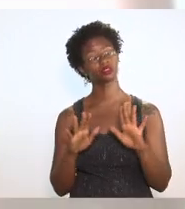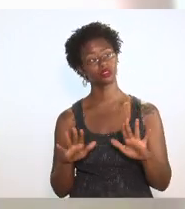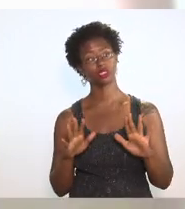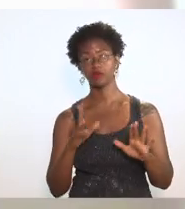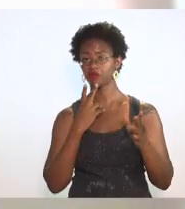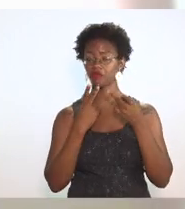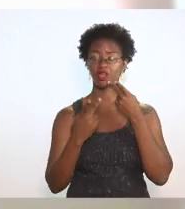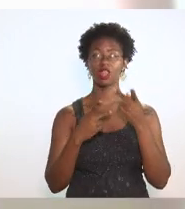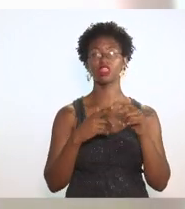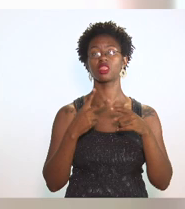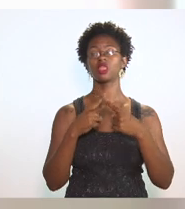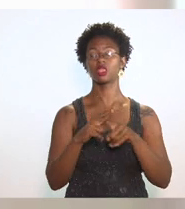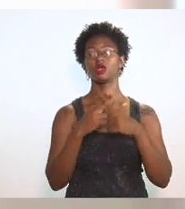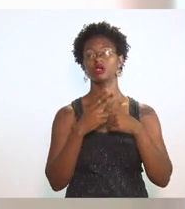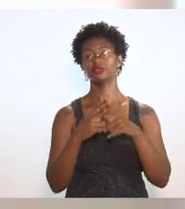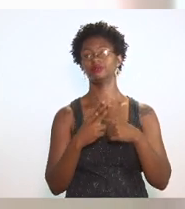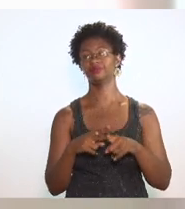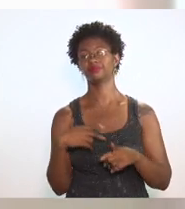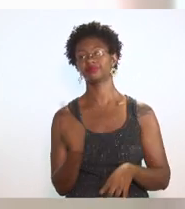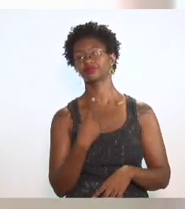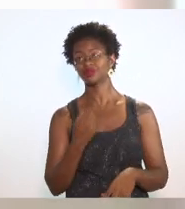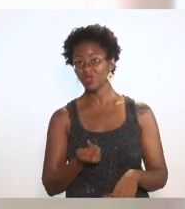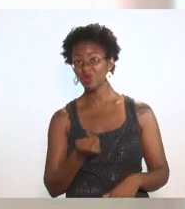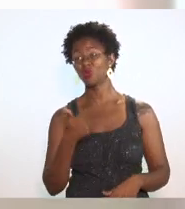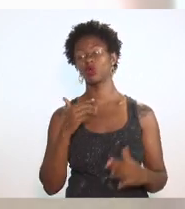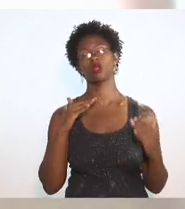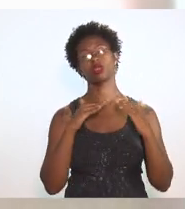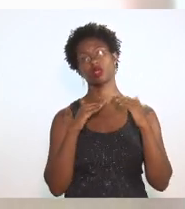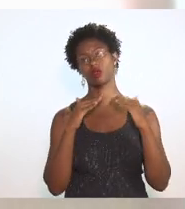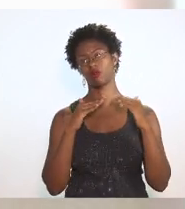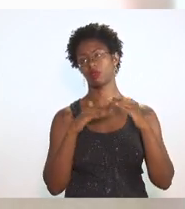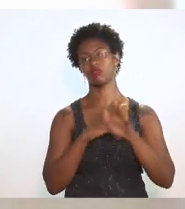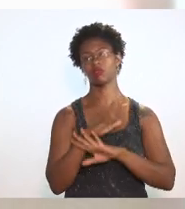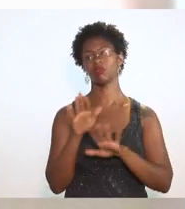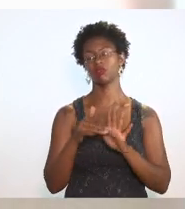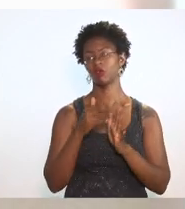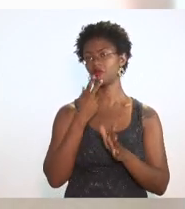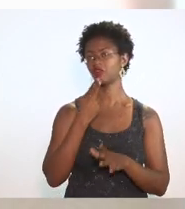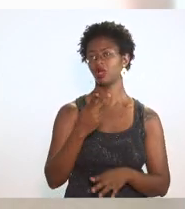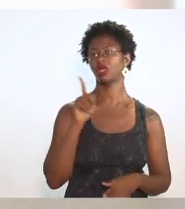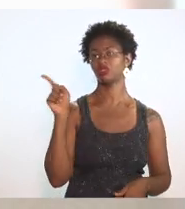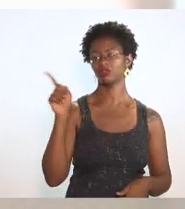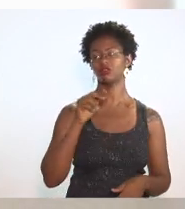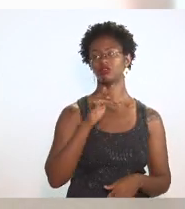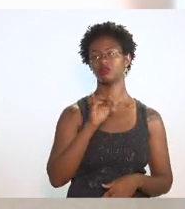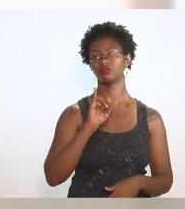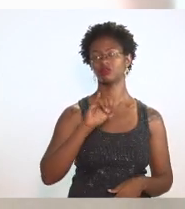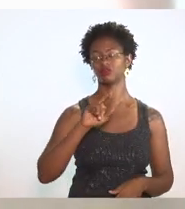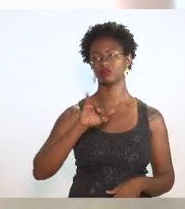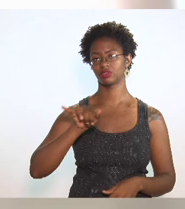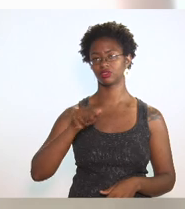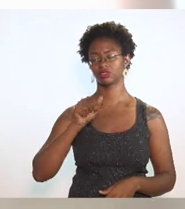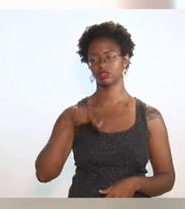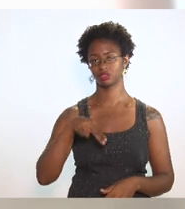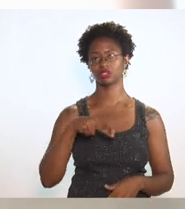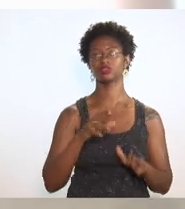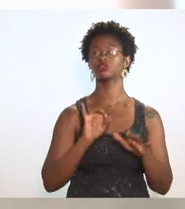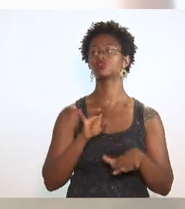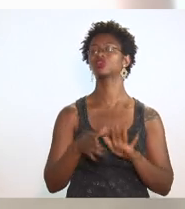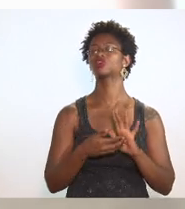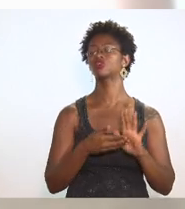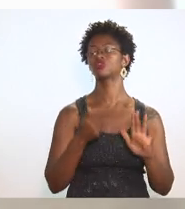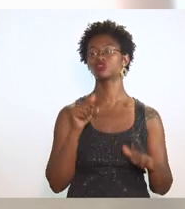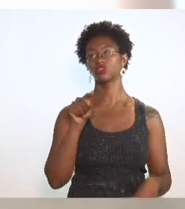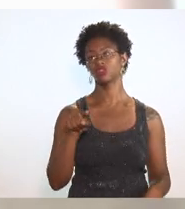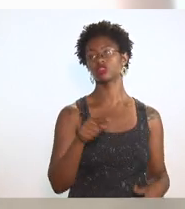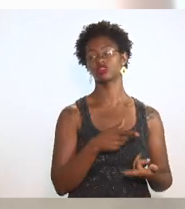gente está quase de acordo com o que foi levantado pela Firjan, tirando as questões que